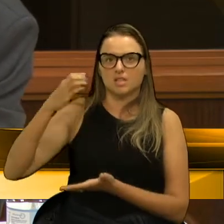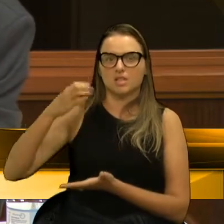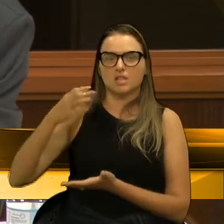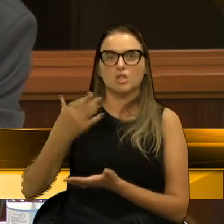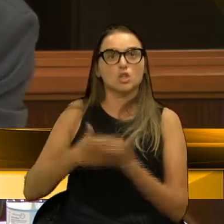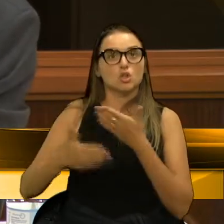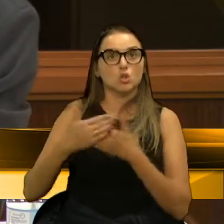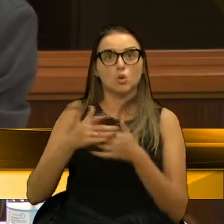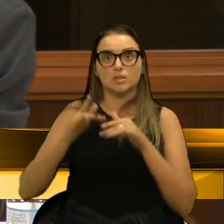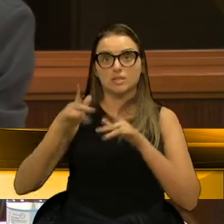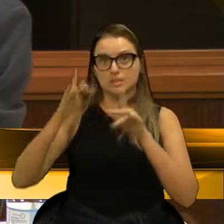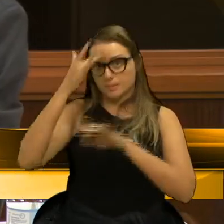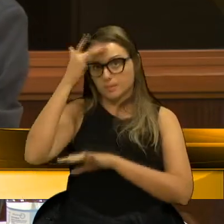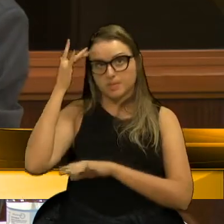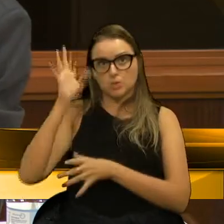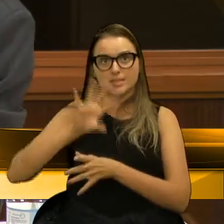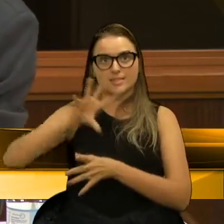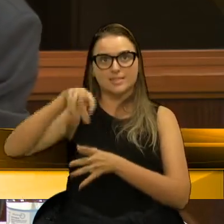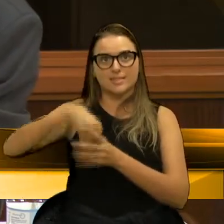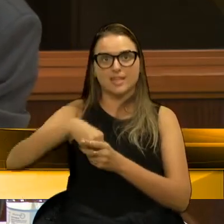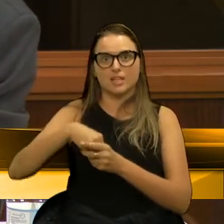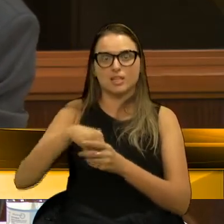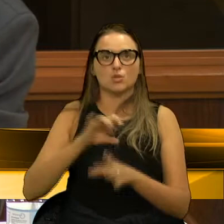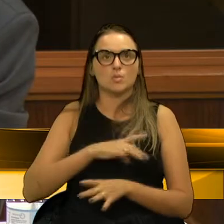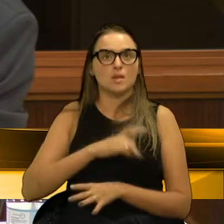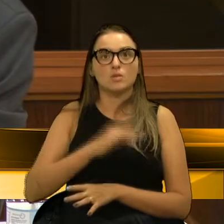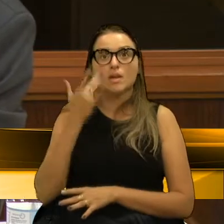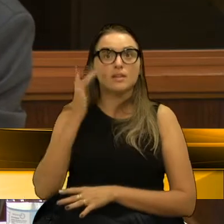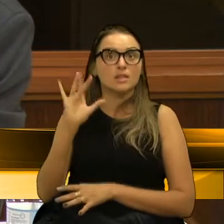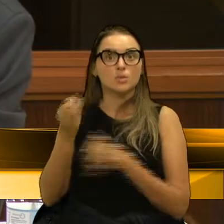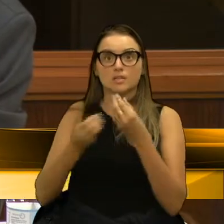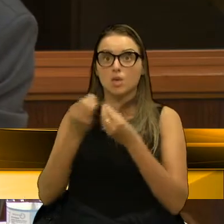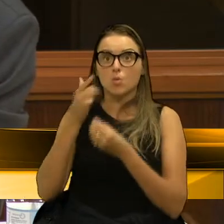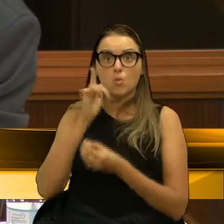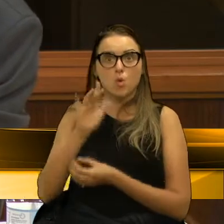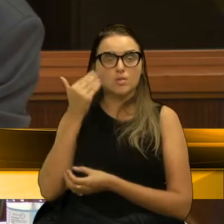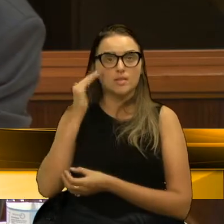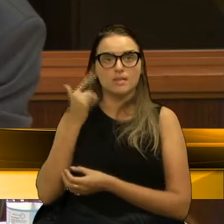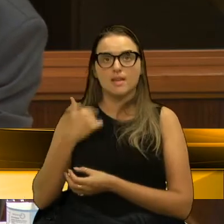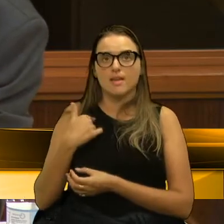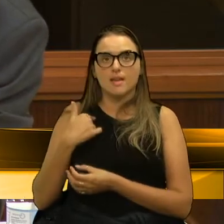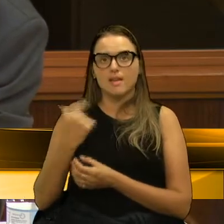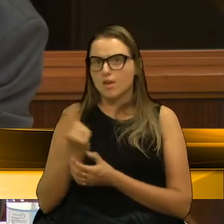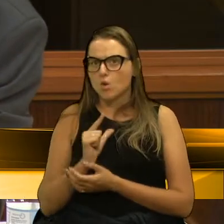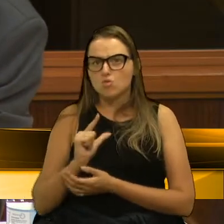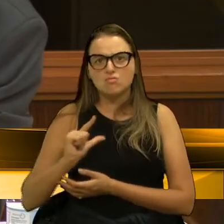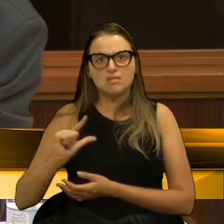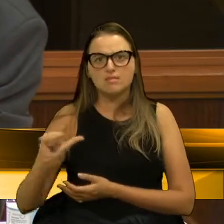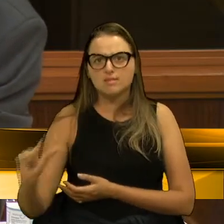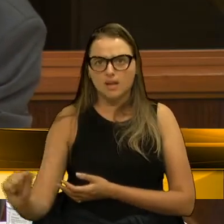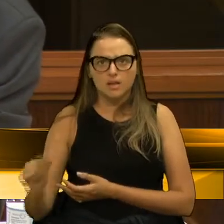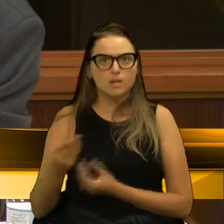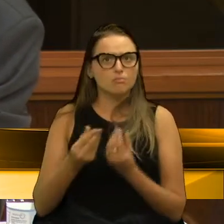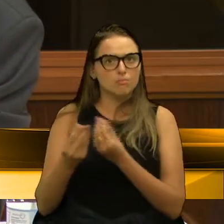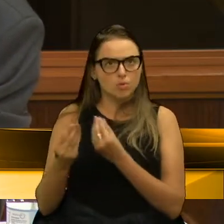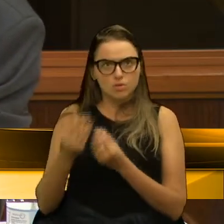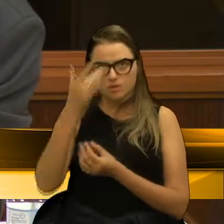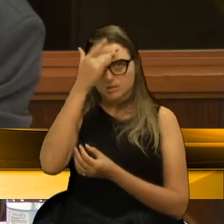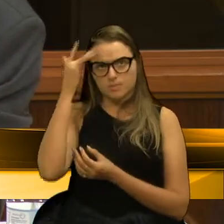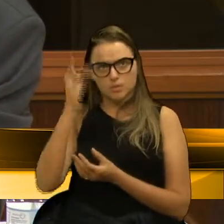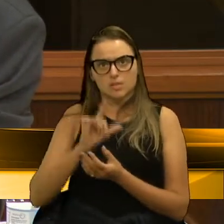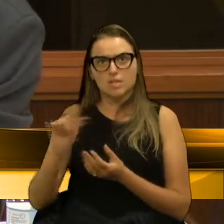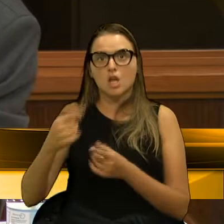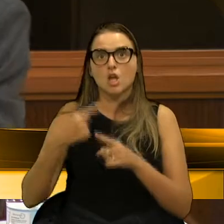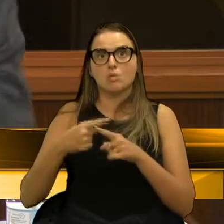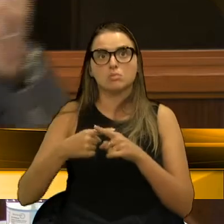medo. Eu não sei como é que o motorista se entende naquele dia. Eu me obriguei a desembarcar, outras famílias desembarcaram. Começaram a dar